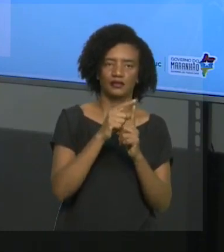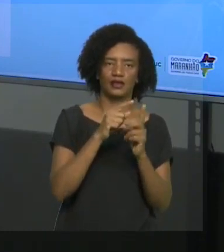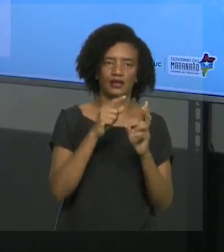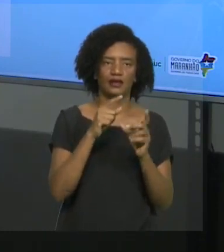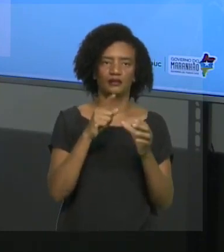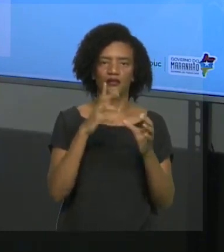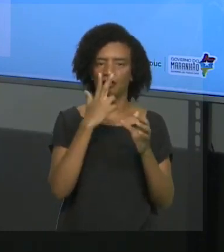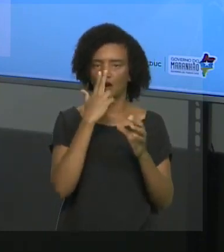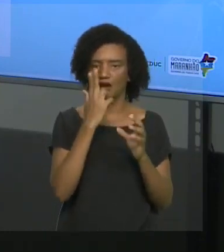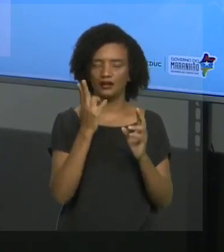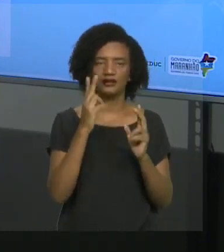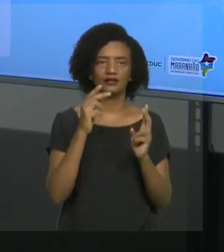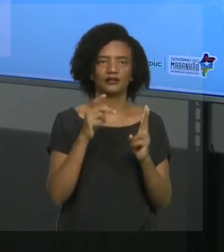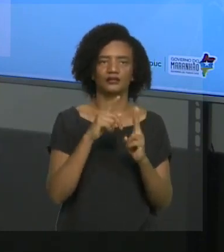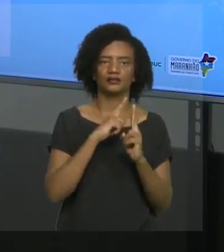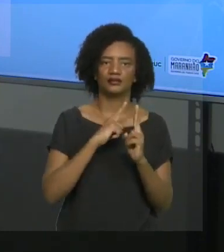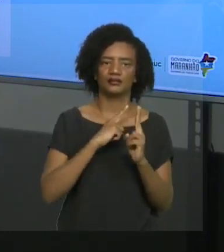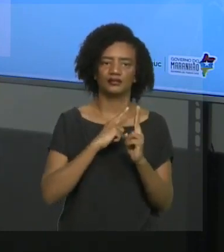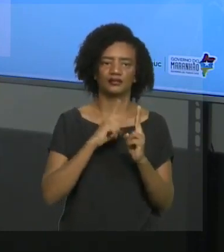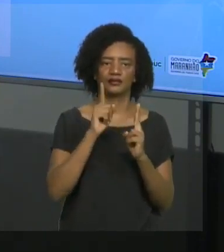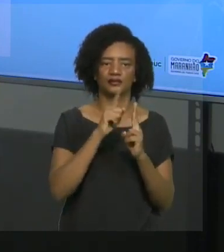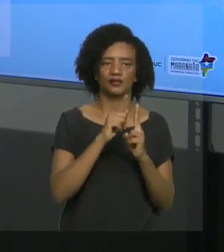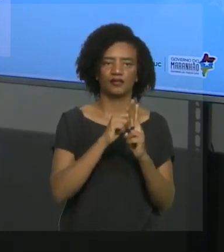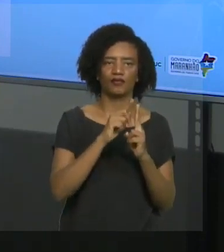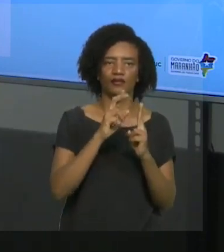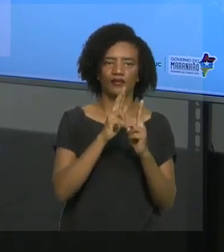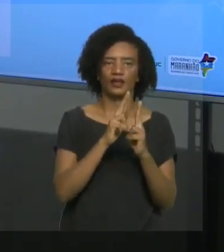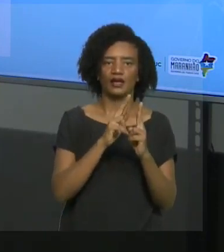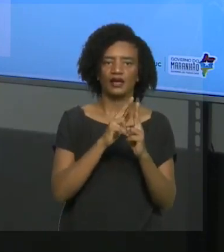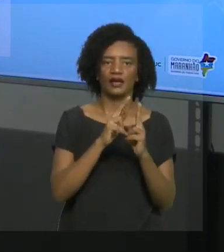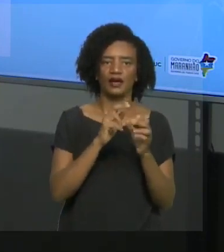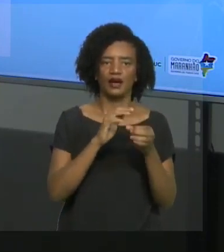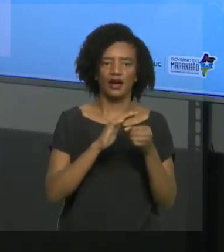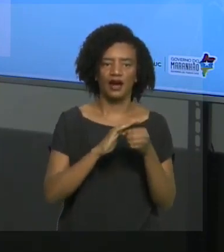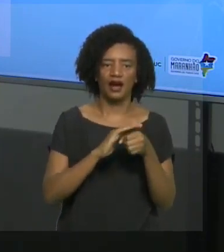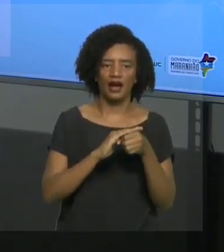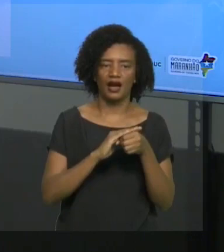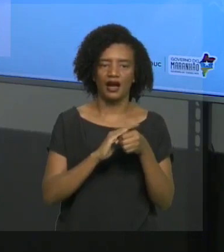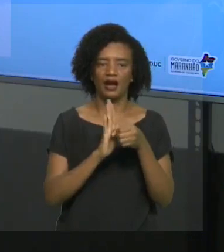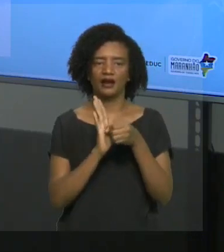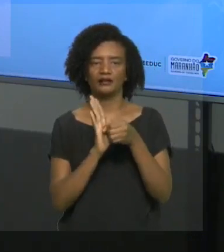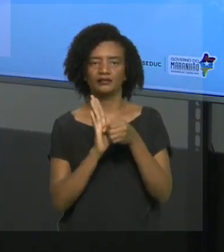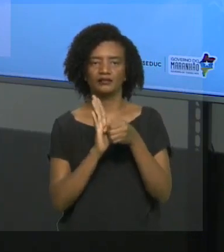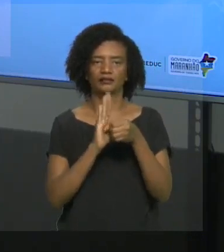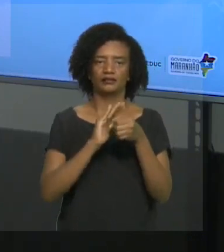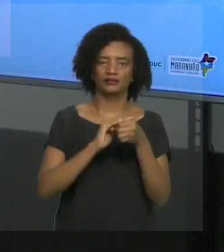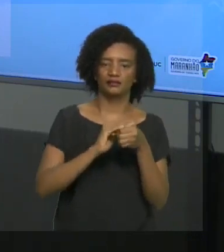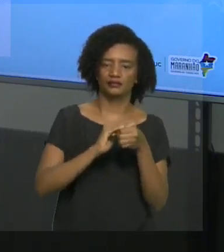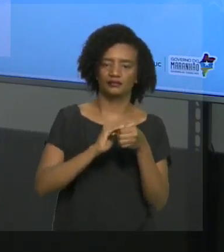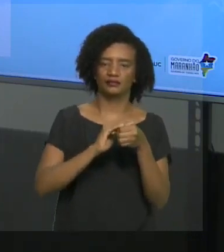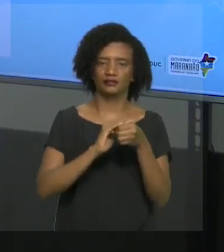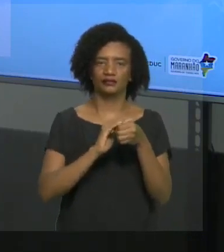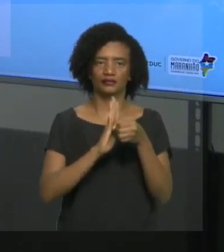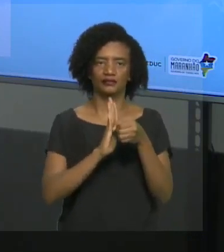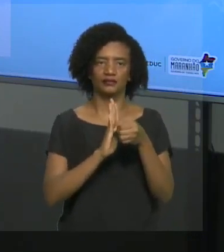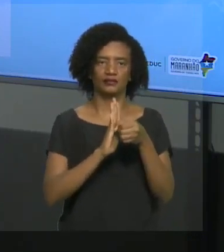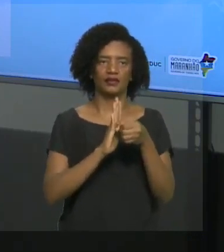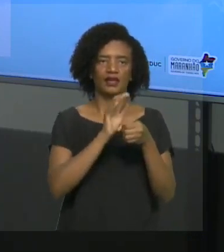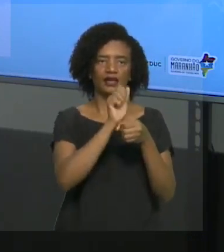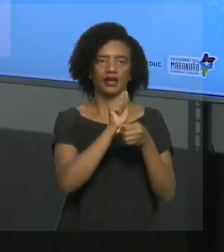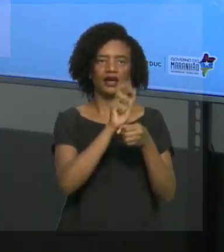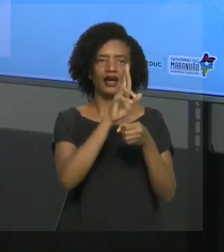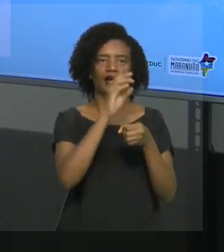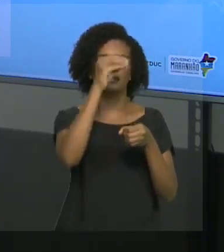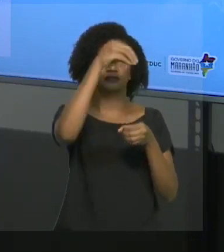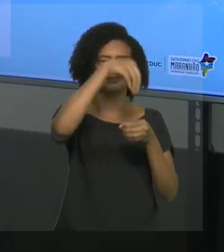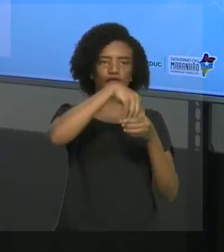Algumas vezes ocorre um erro aí nesse mecanismo. E, às vezes, o alimento deveria ir para o esôfago. Ele acaba parando aqui na